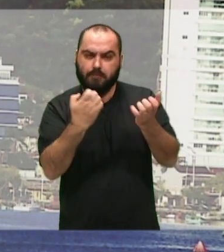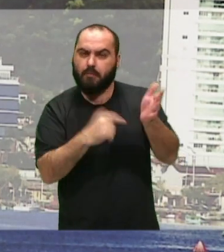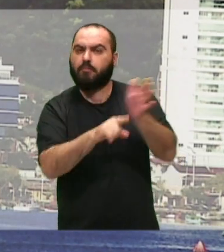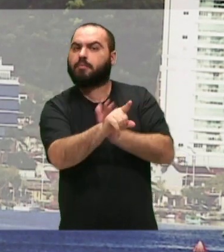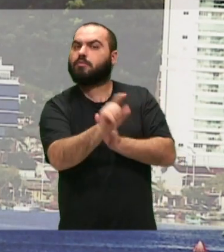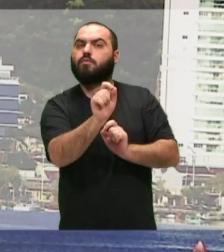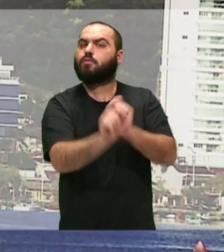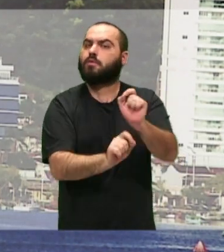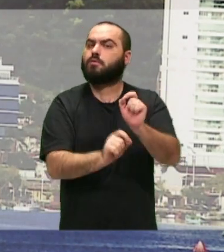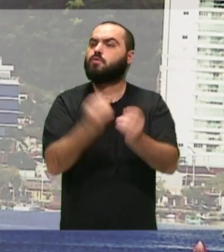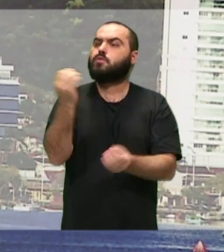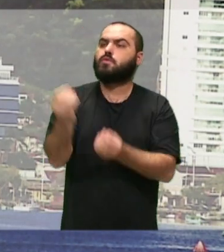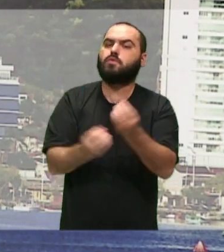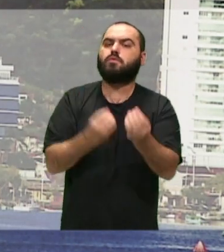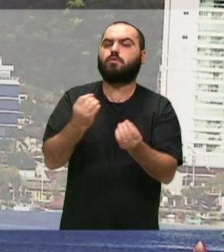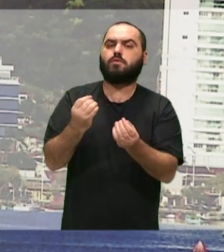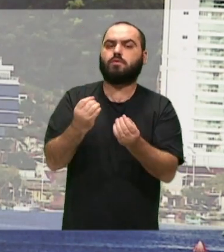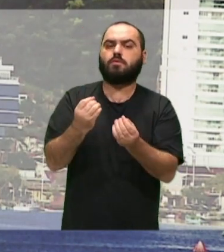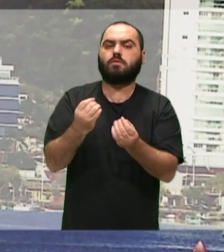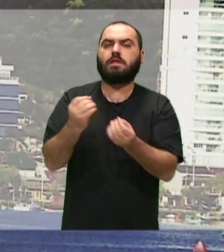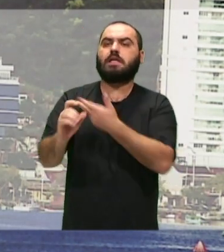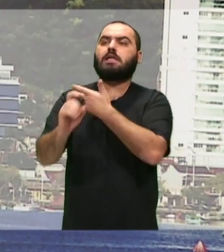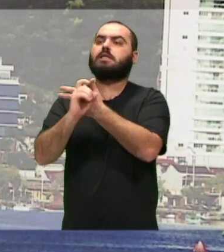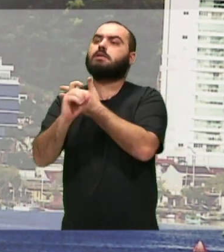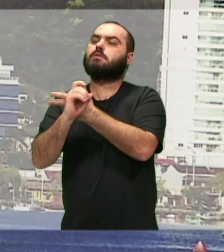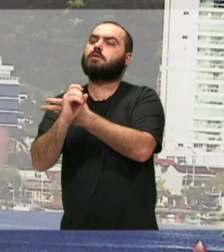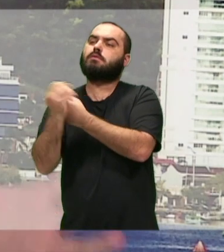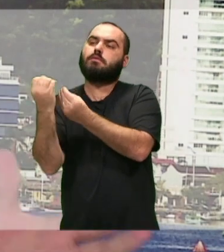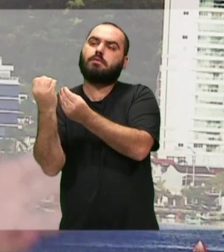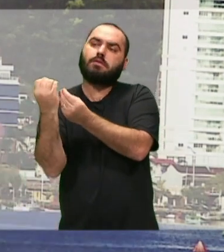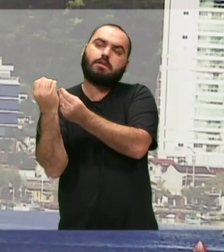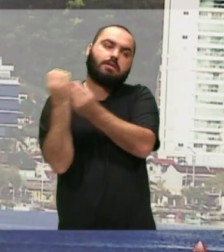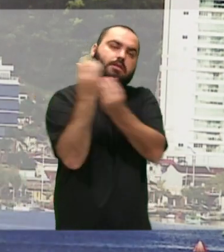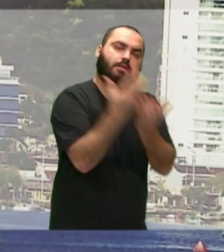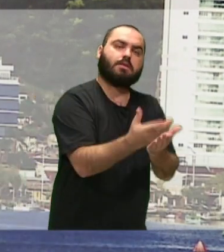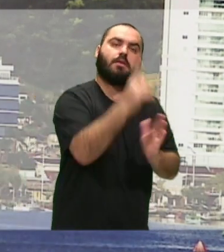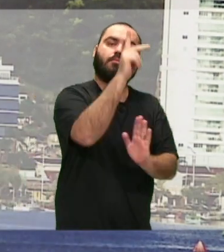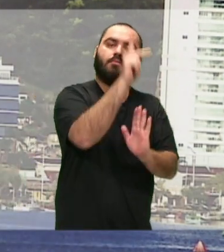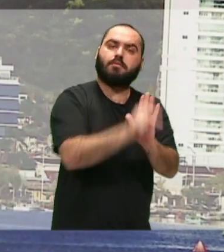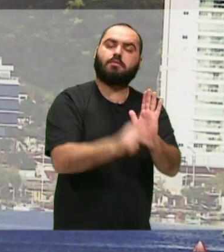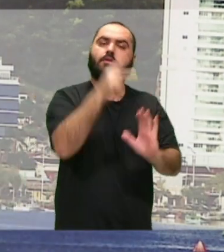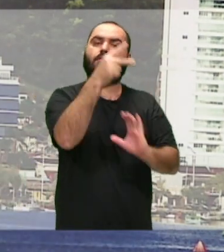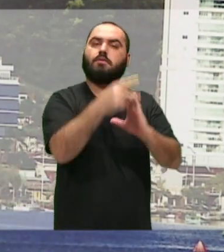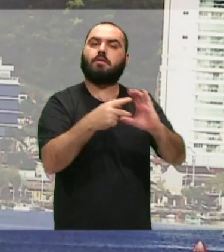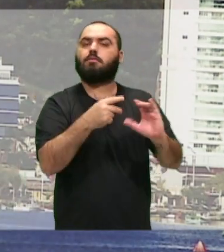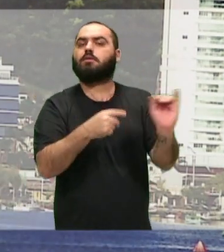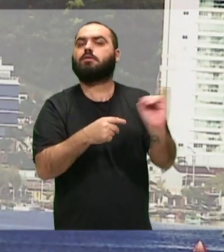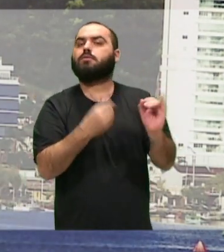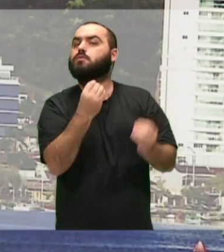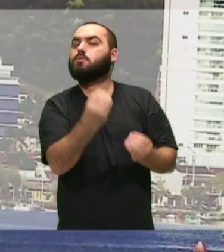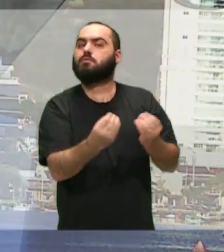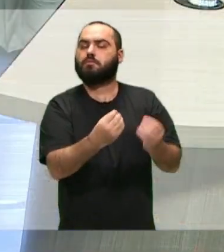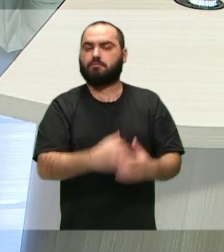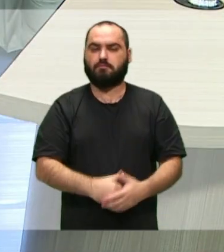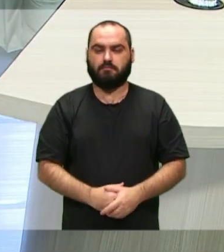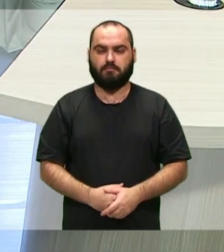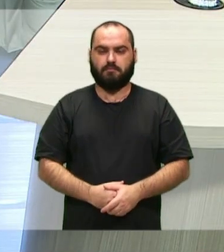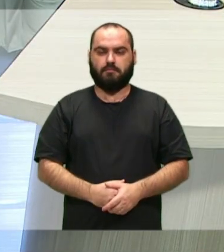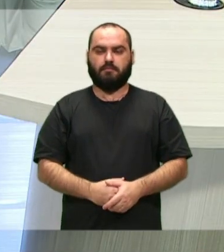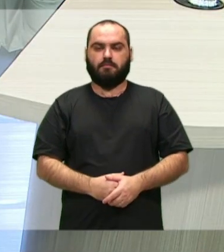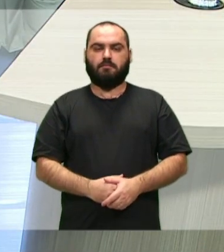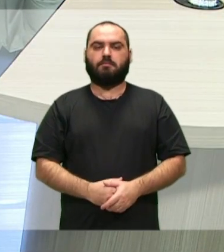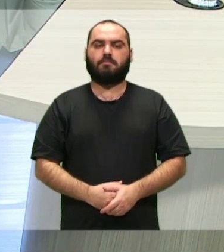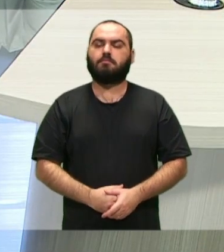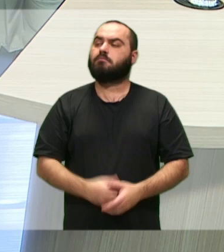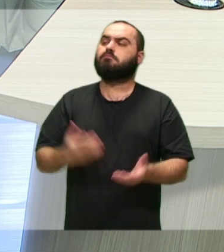sobre como é feito para o Poder Executivo mandar os projetos para a Câmara de Vereadores de Itajaí. Como,